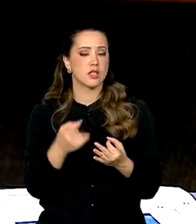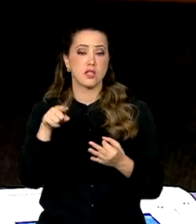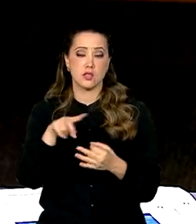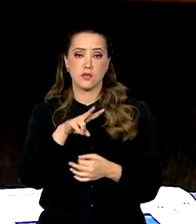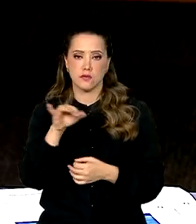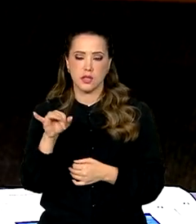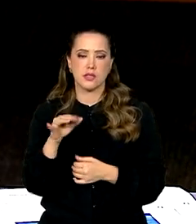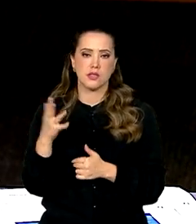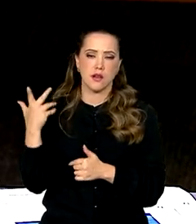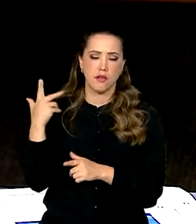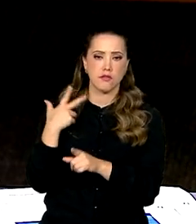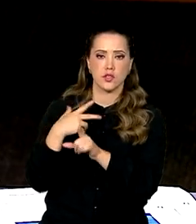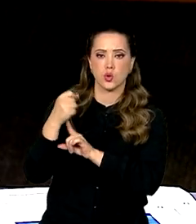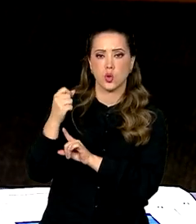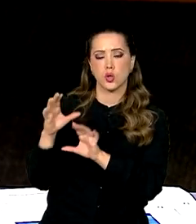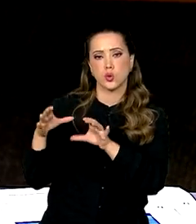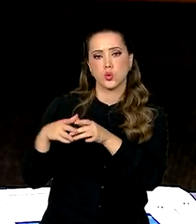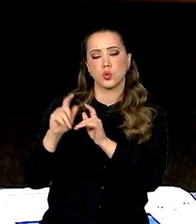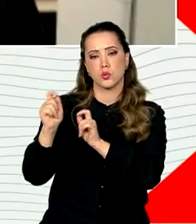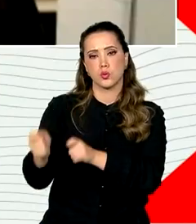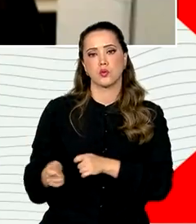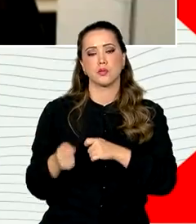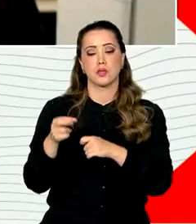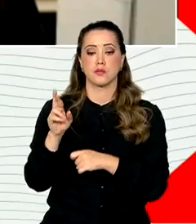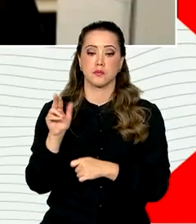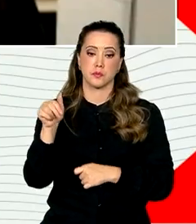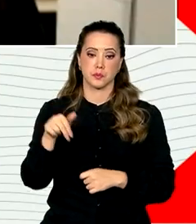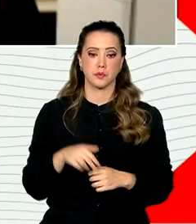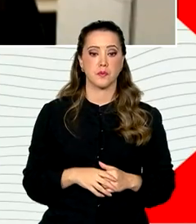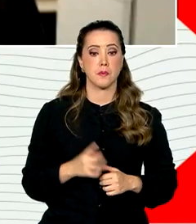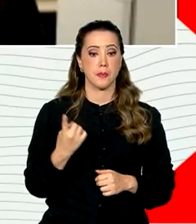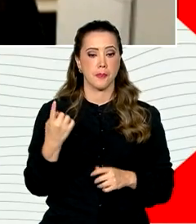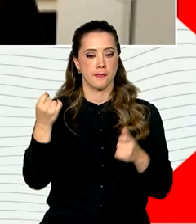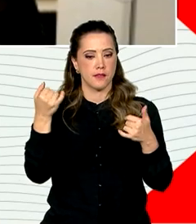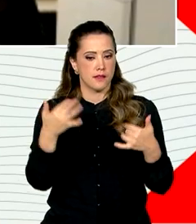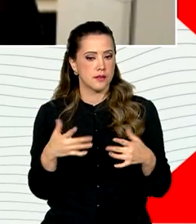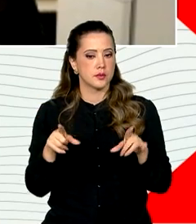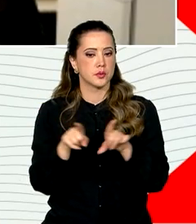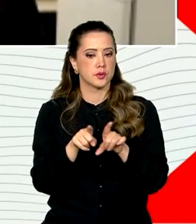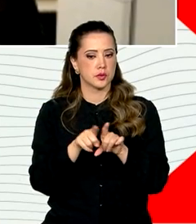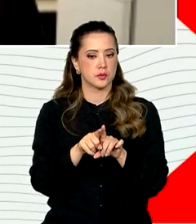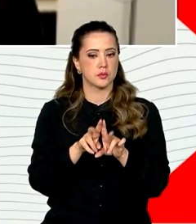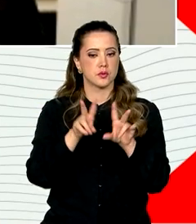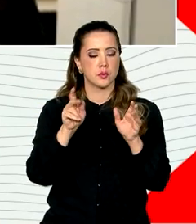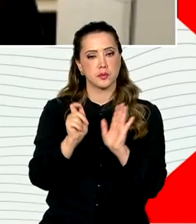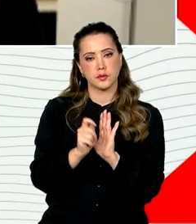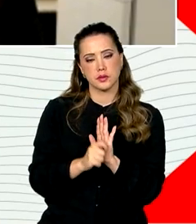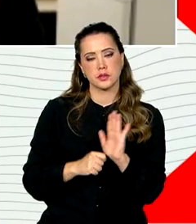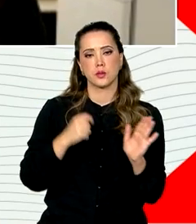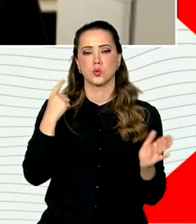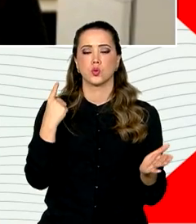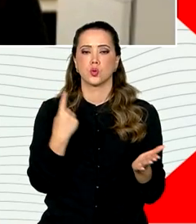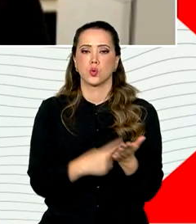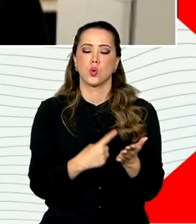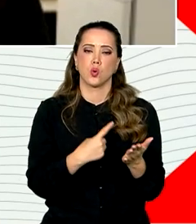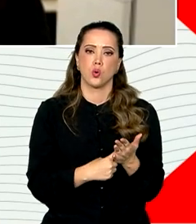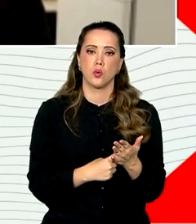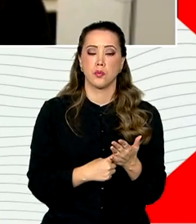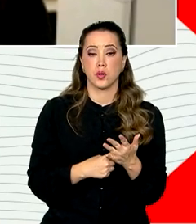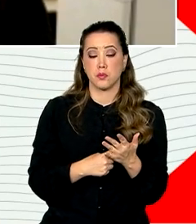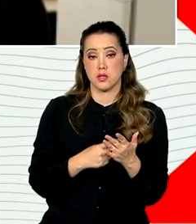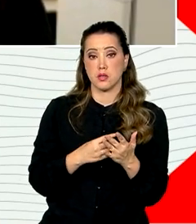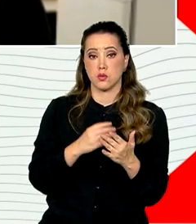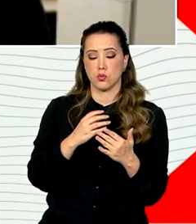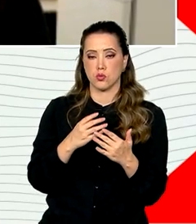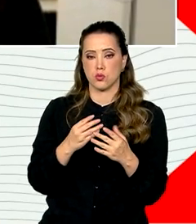enorme conquista da pesca no Rio Grande do Norte. André de Paula falou ainda sobre a assinatura de termos de cessão de água